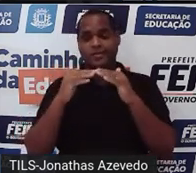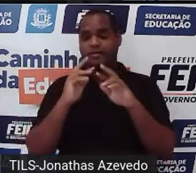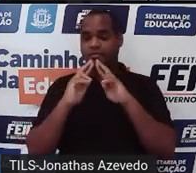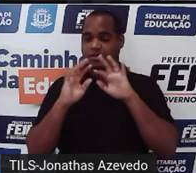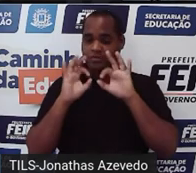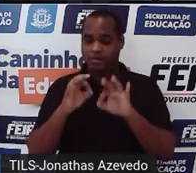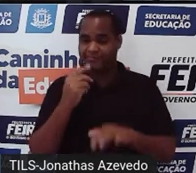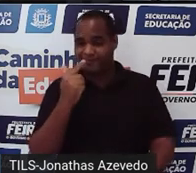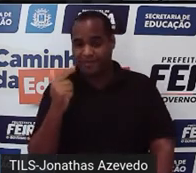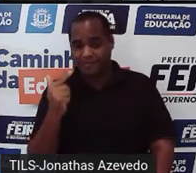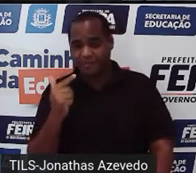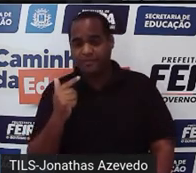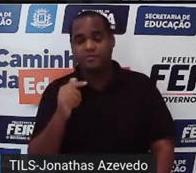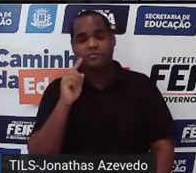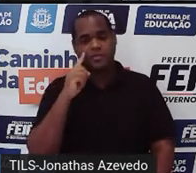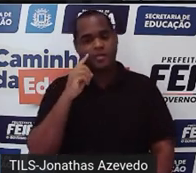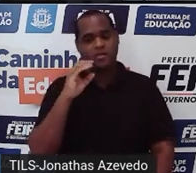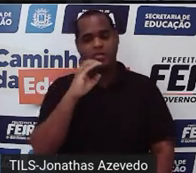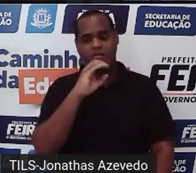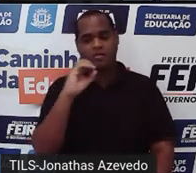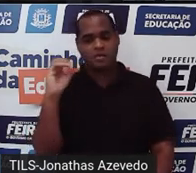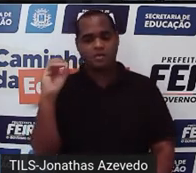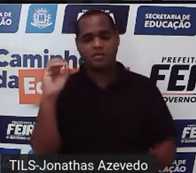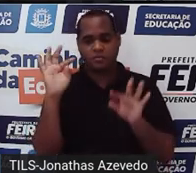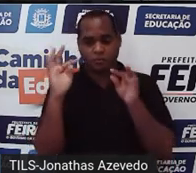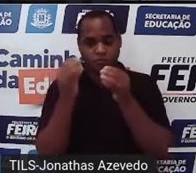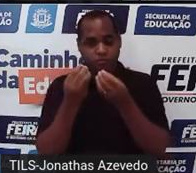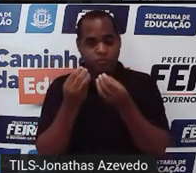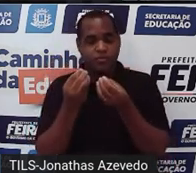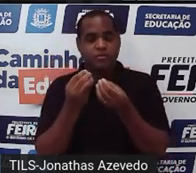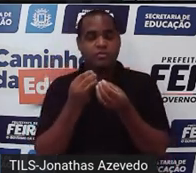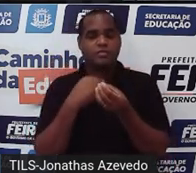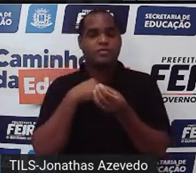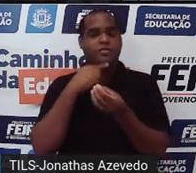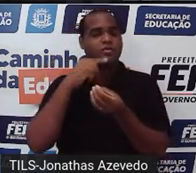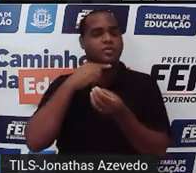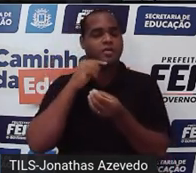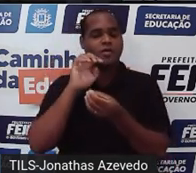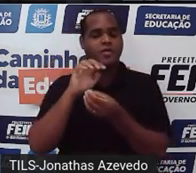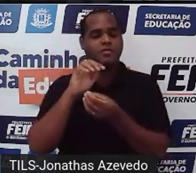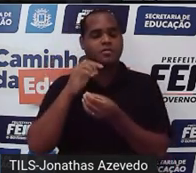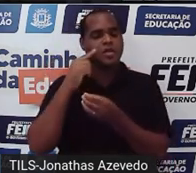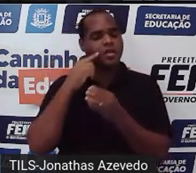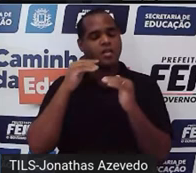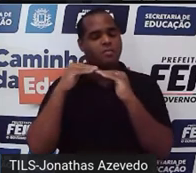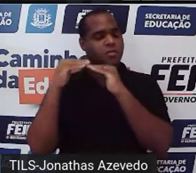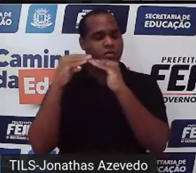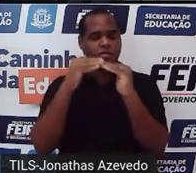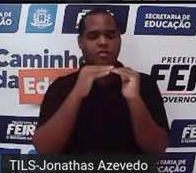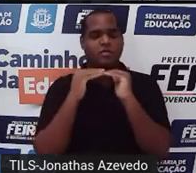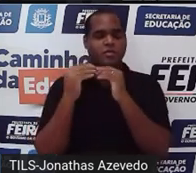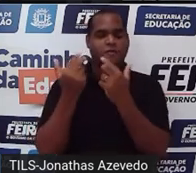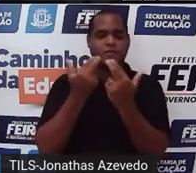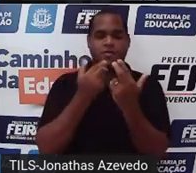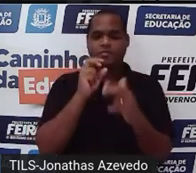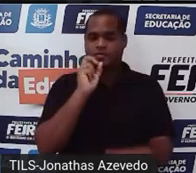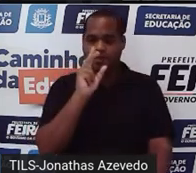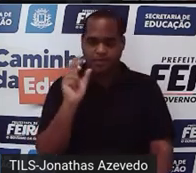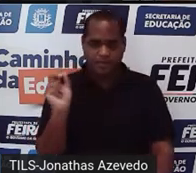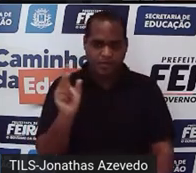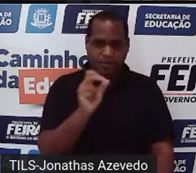aqui tá zerando tudo e as equações são equivalentes tá bom